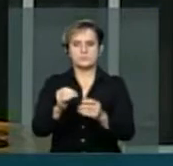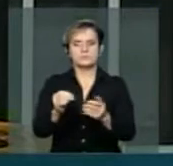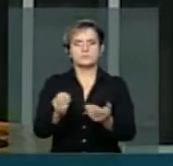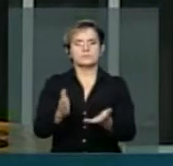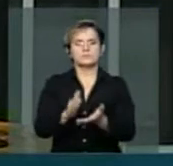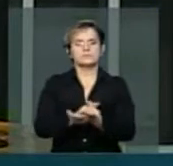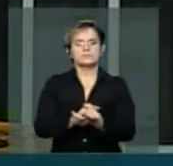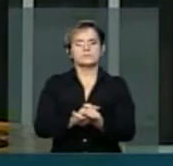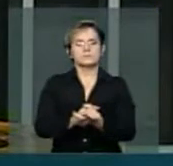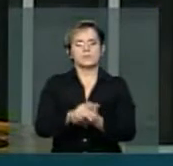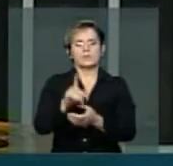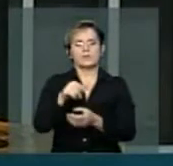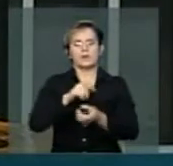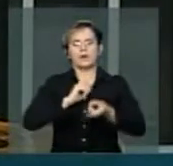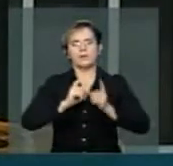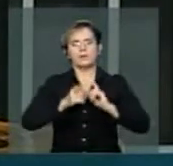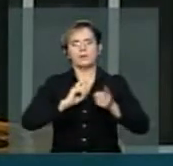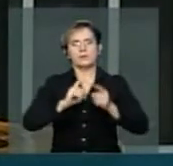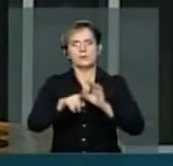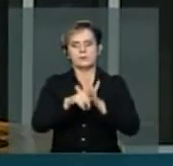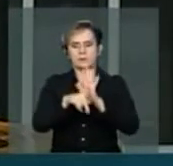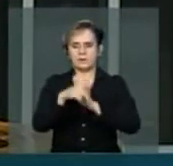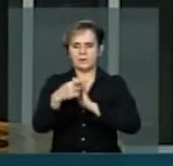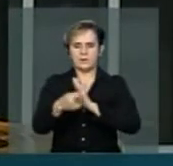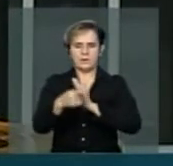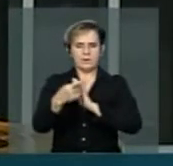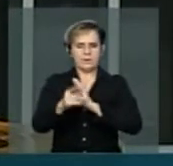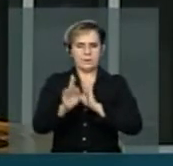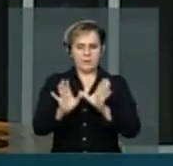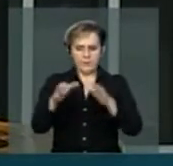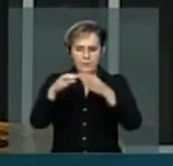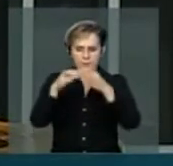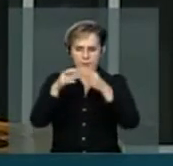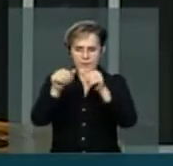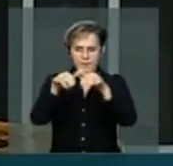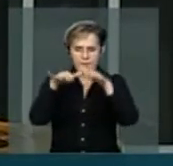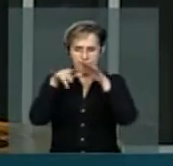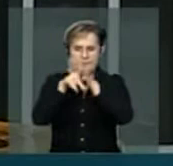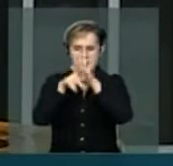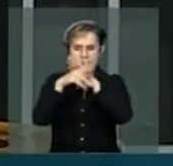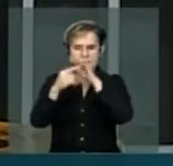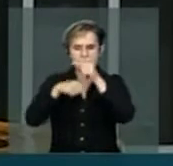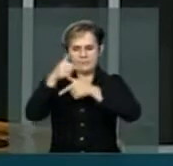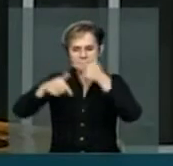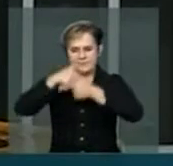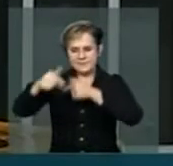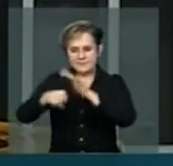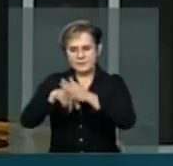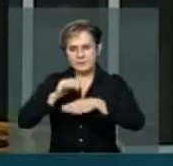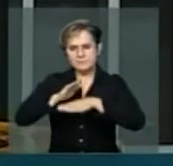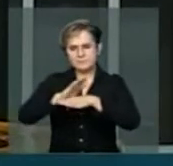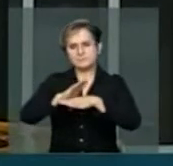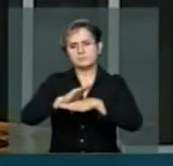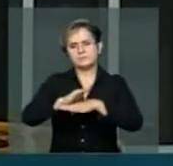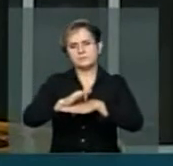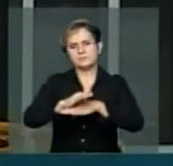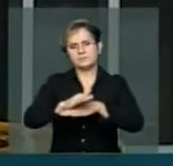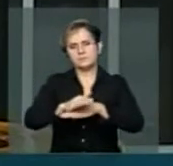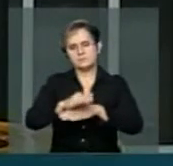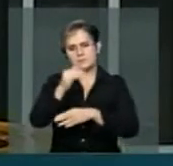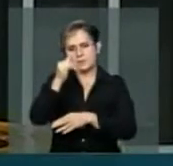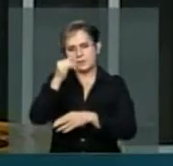coordenador desta frente, trabalhando para combater